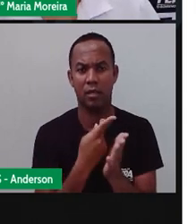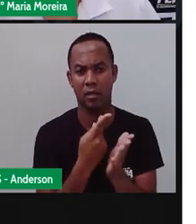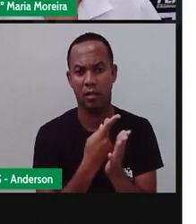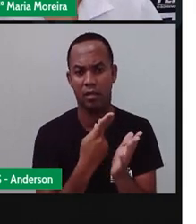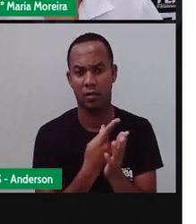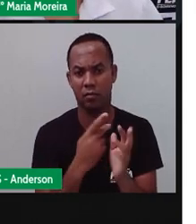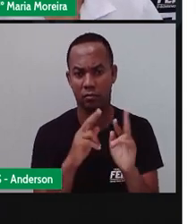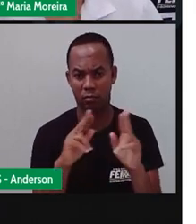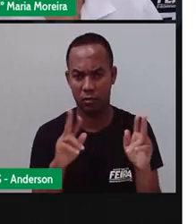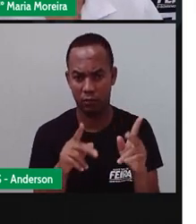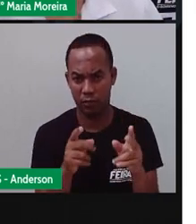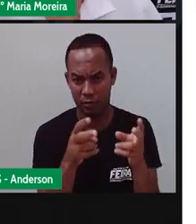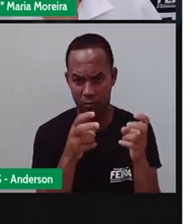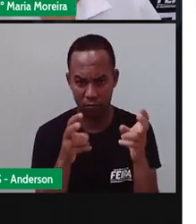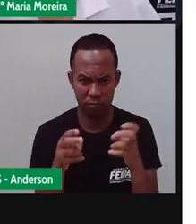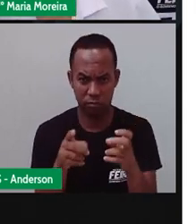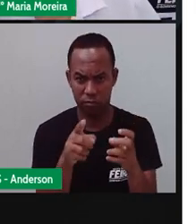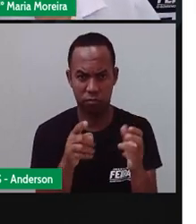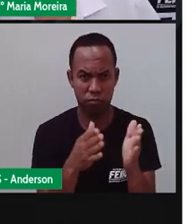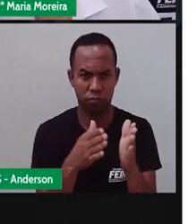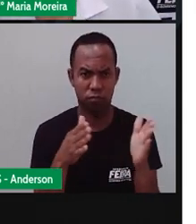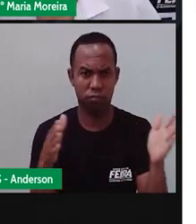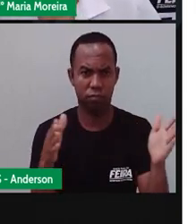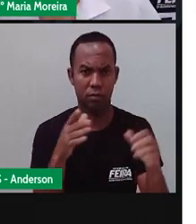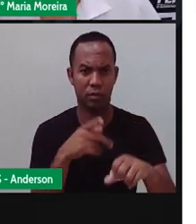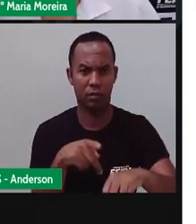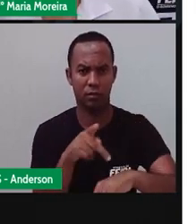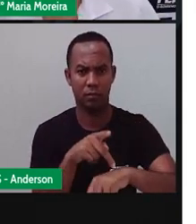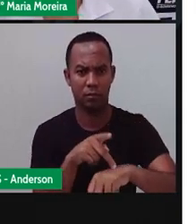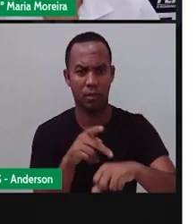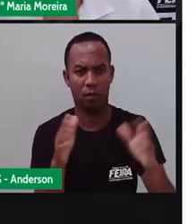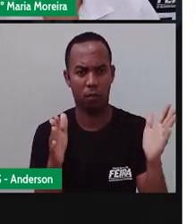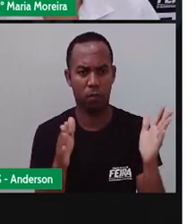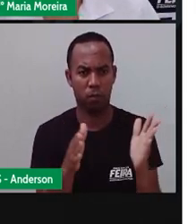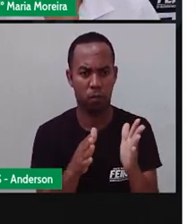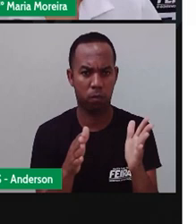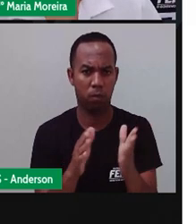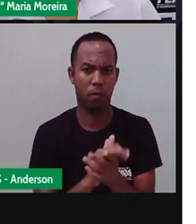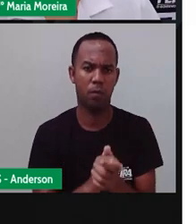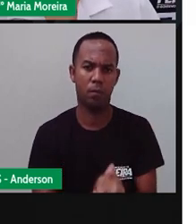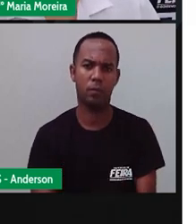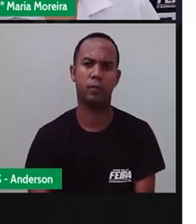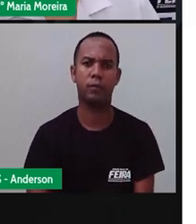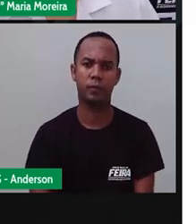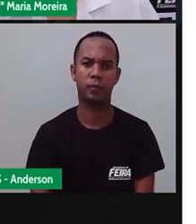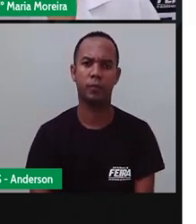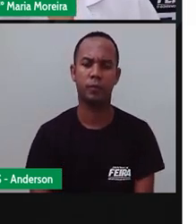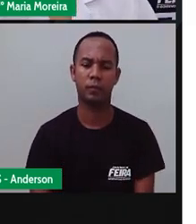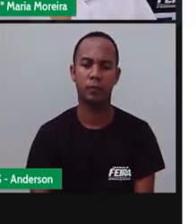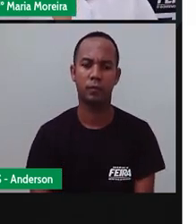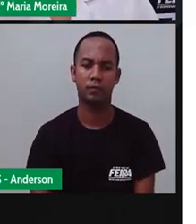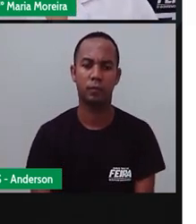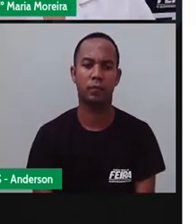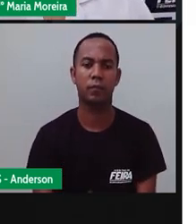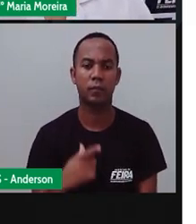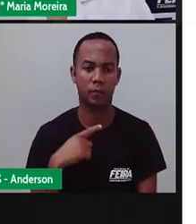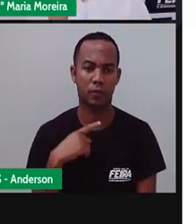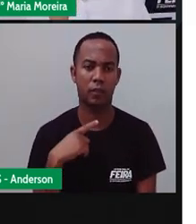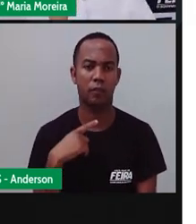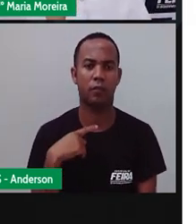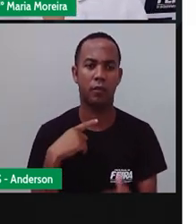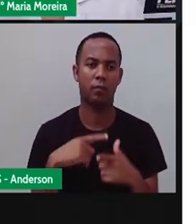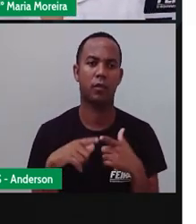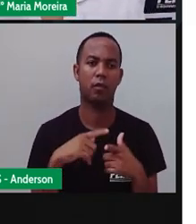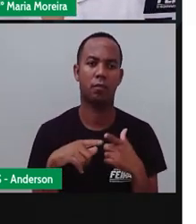proporção. Aumentaram o país pra diminuir o quê? E diminuíram outros. Então, houve proporção aí?